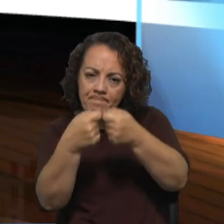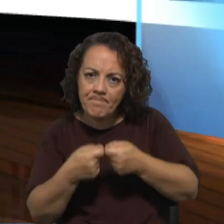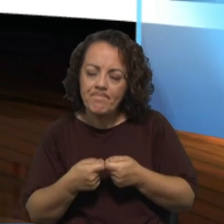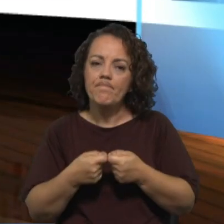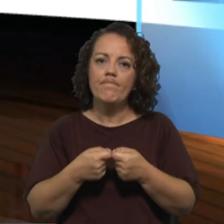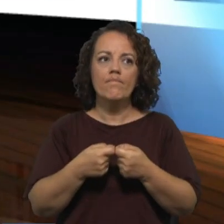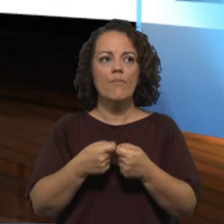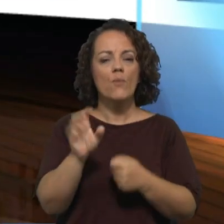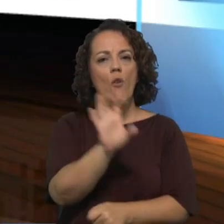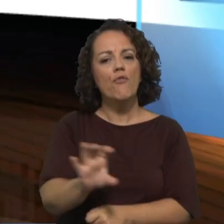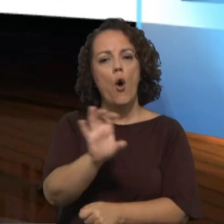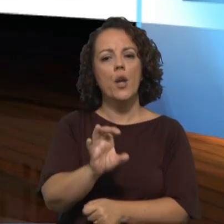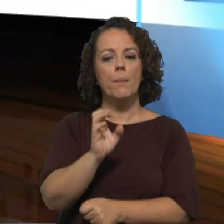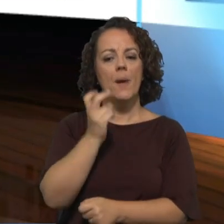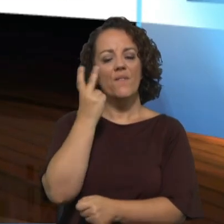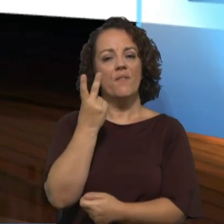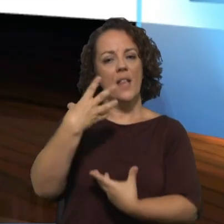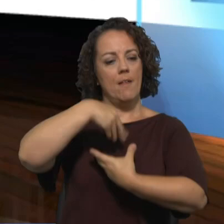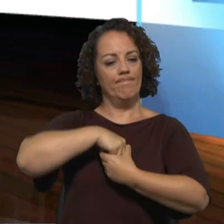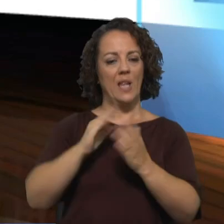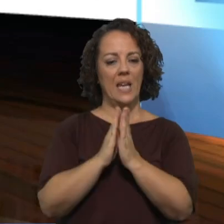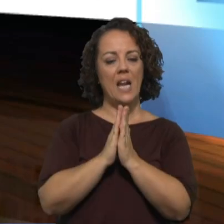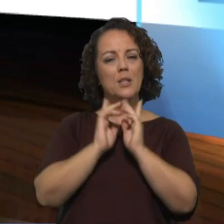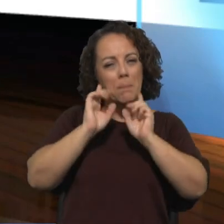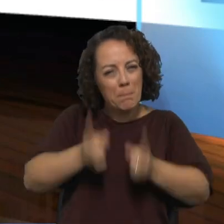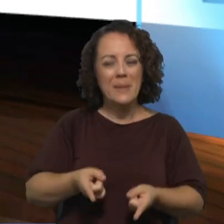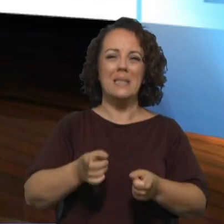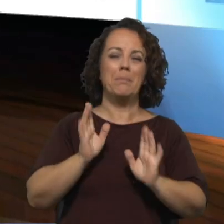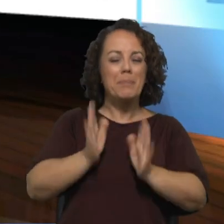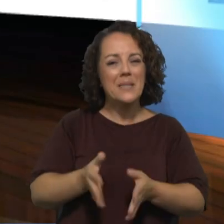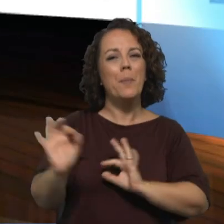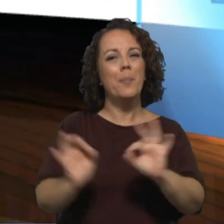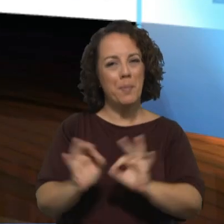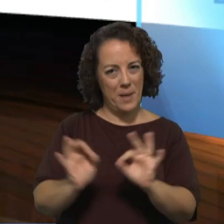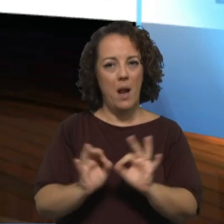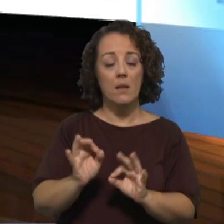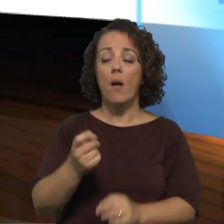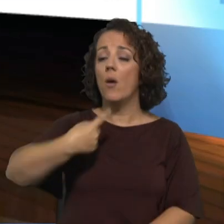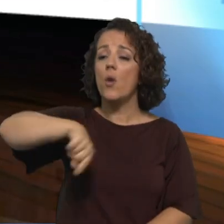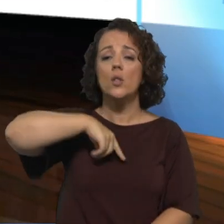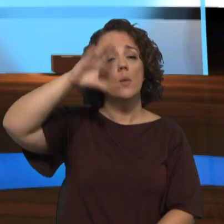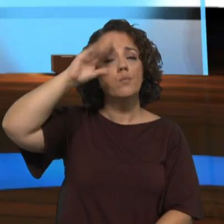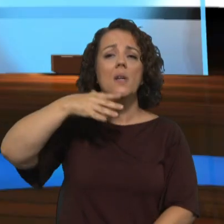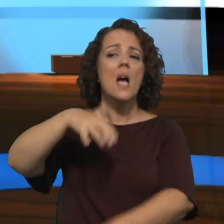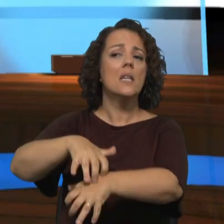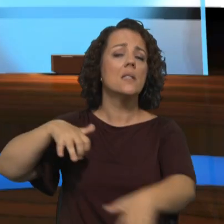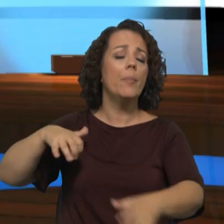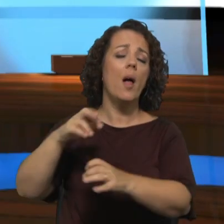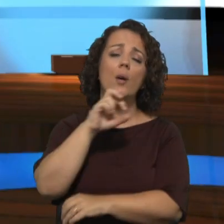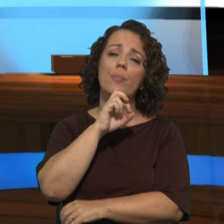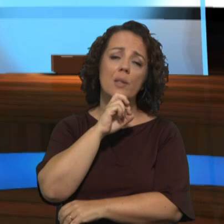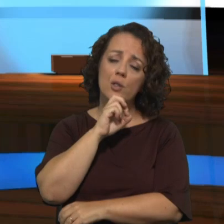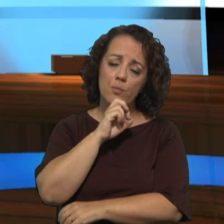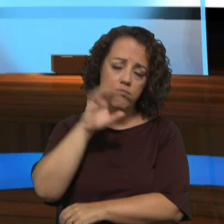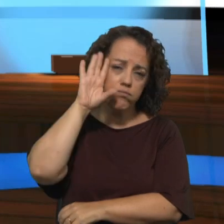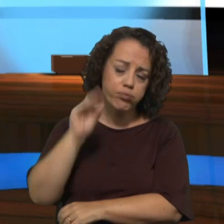que tem que ser preparada e uma das coisas nós não sabemos o que é que falado na Assembleia Sinodal mas os jornalistas recebem